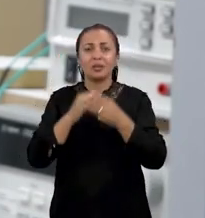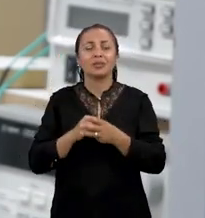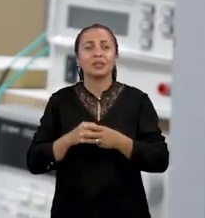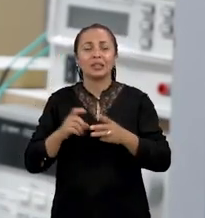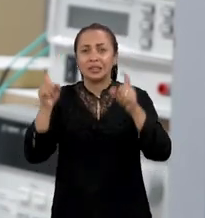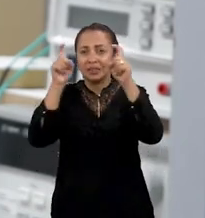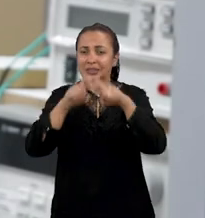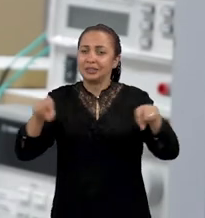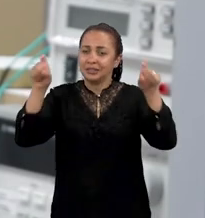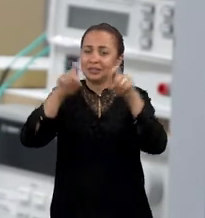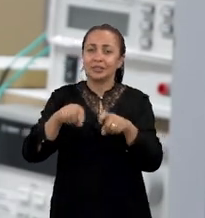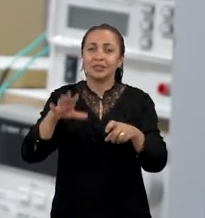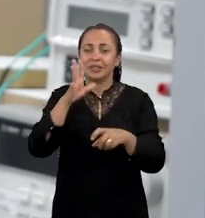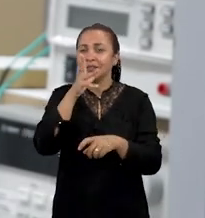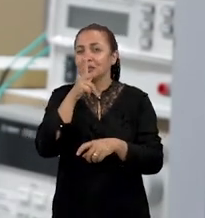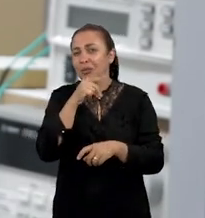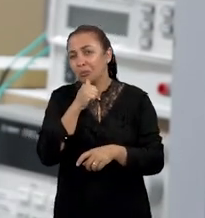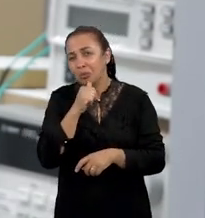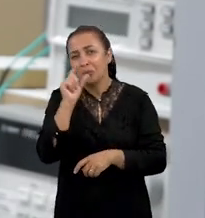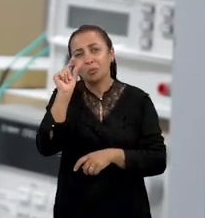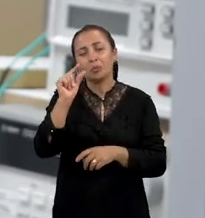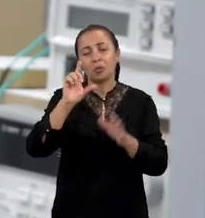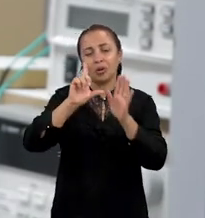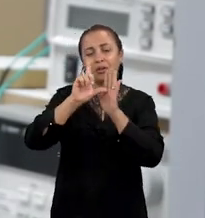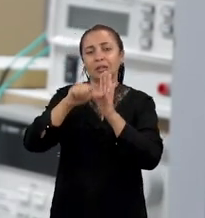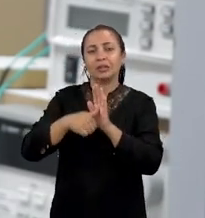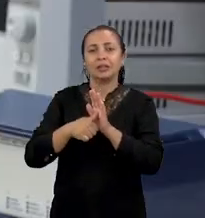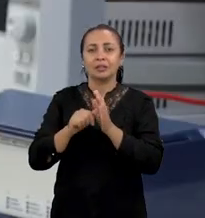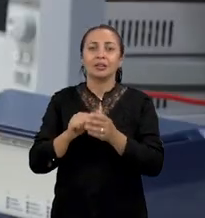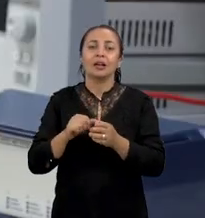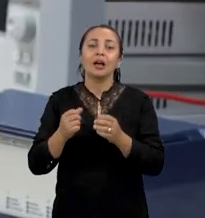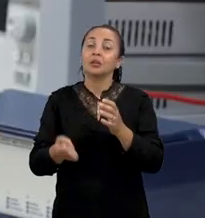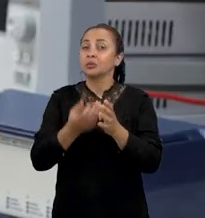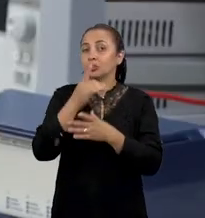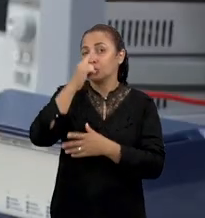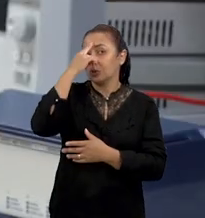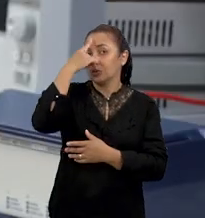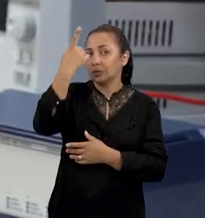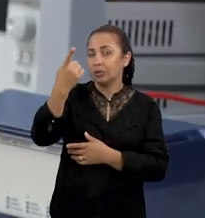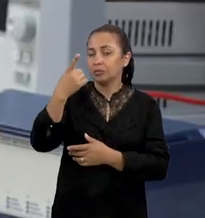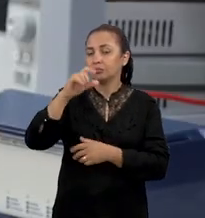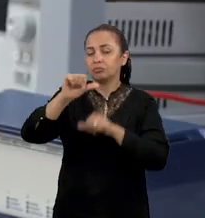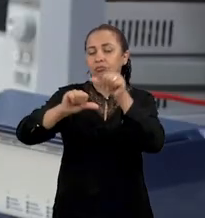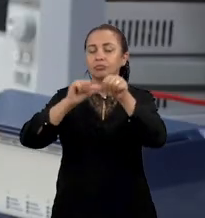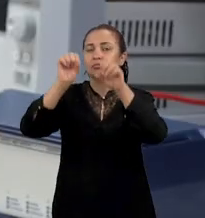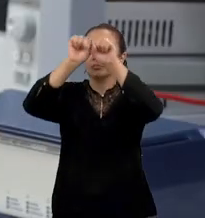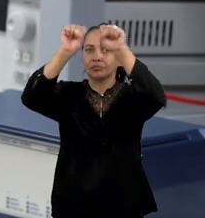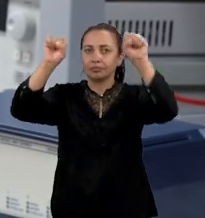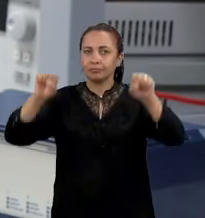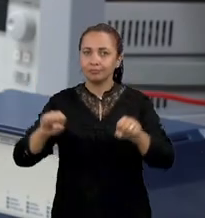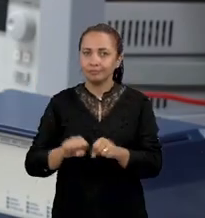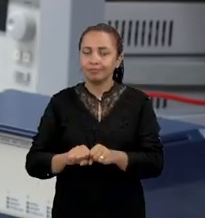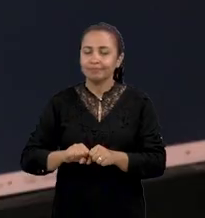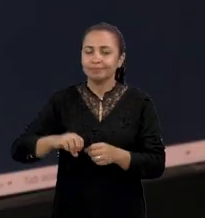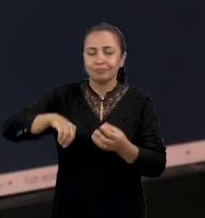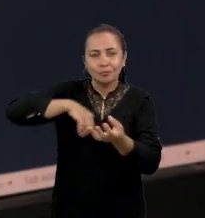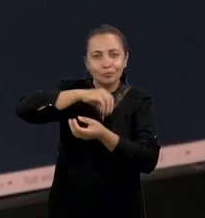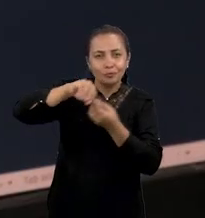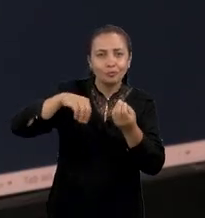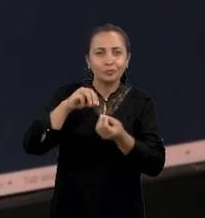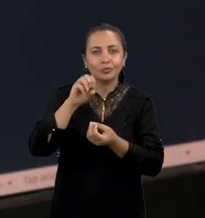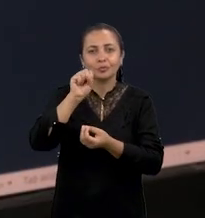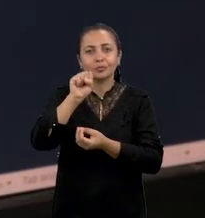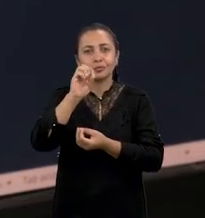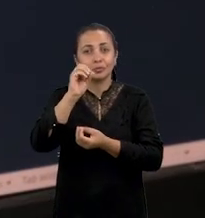hardware e demoravam, tinham certo delay para a detecção. Então, surgiu a ideia de desenvolver um sistema envolvendo software,